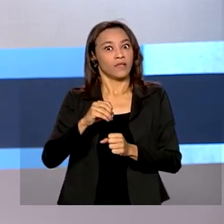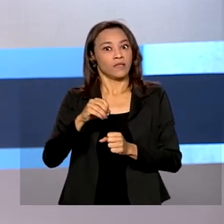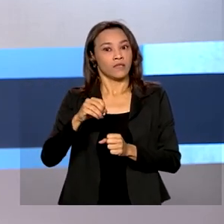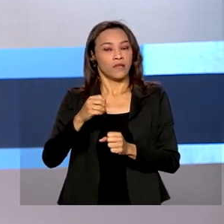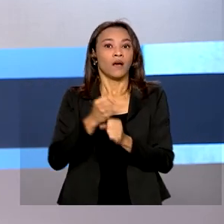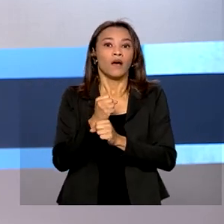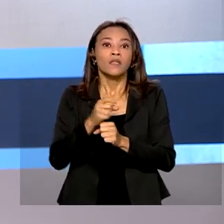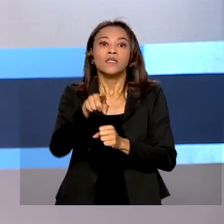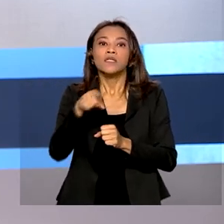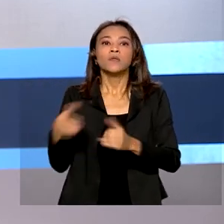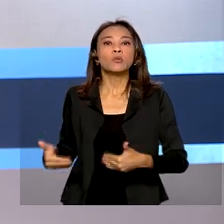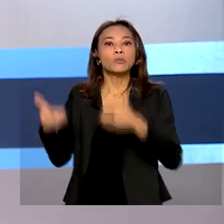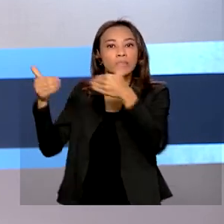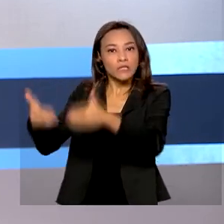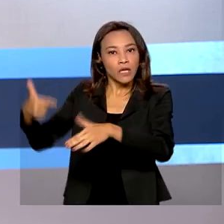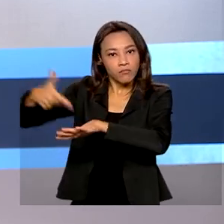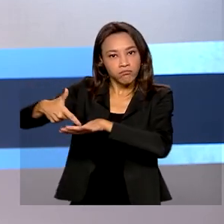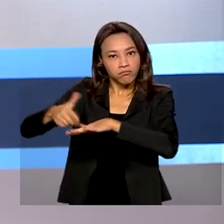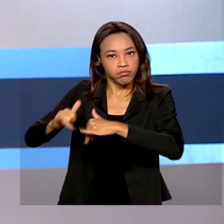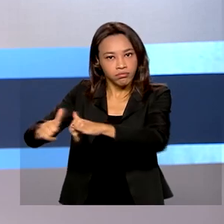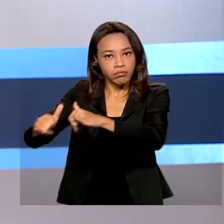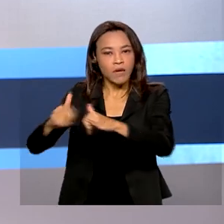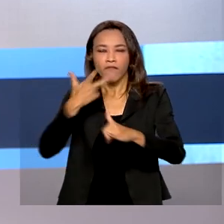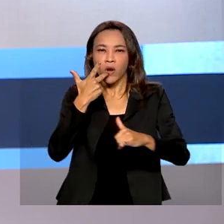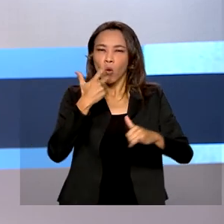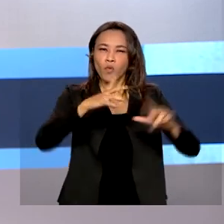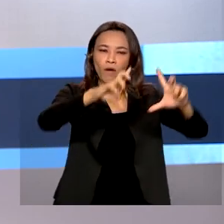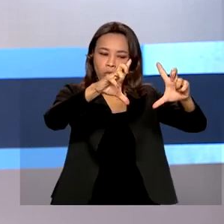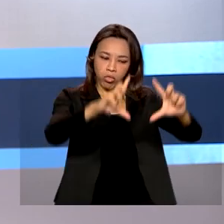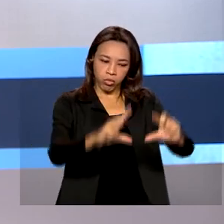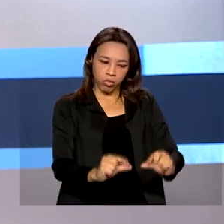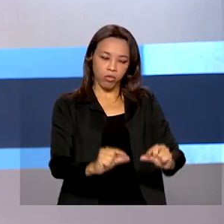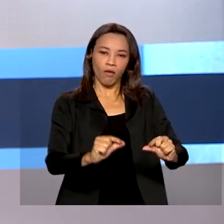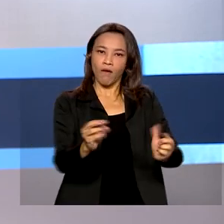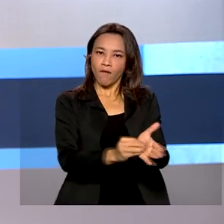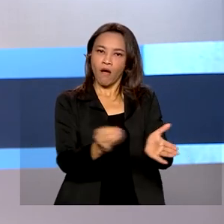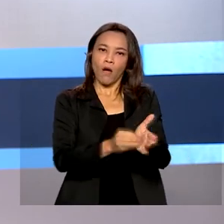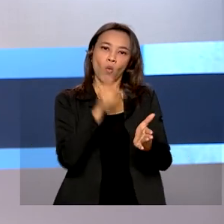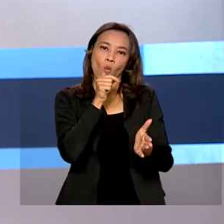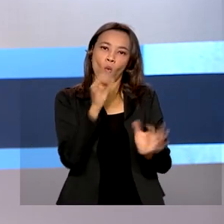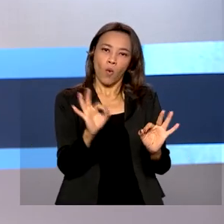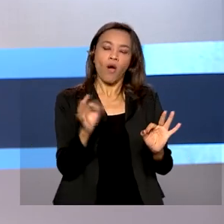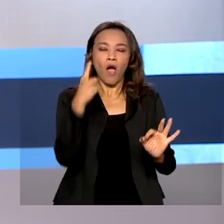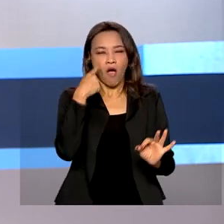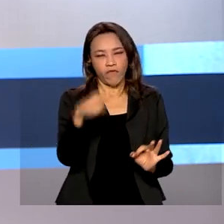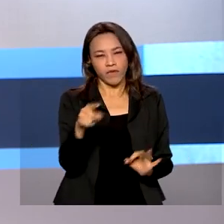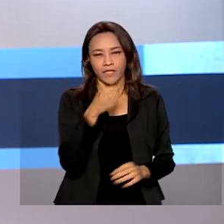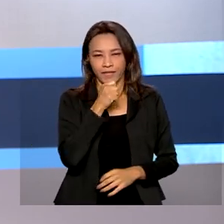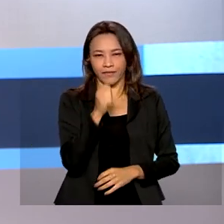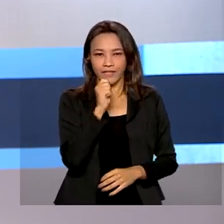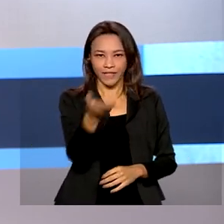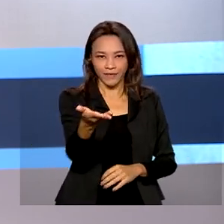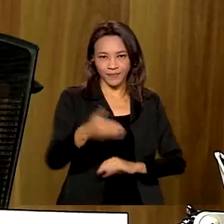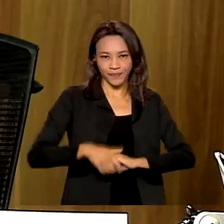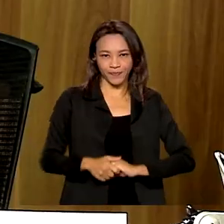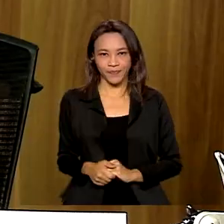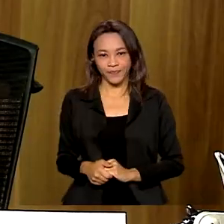Ministério de Minas e Energia, não há risco de desabastecimento. Veja a entrevista no programa A Voz do Brasil.